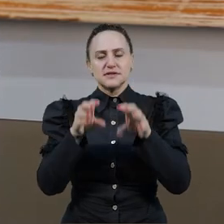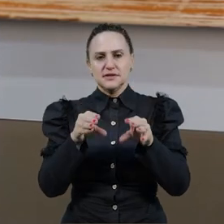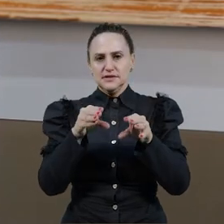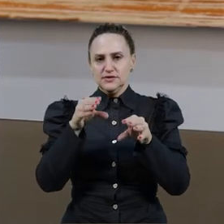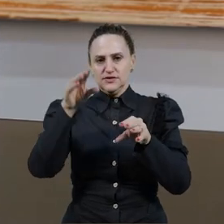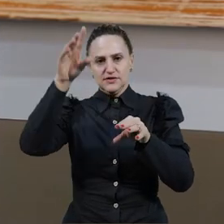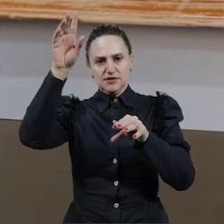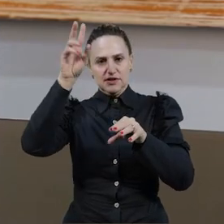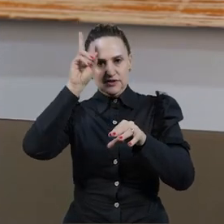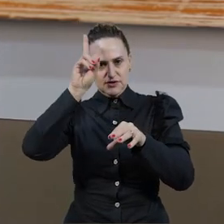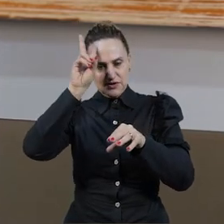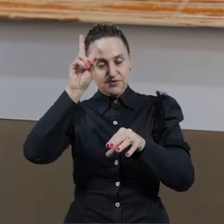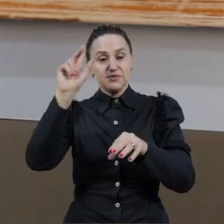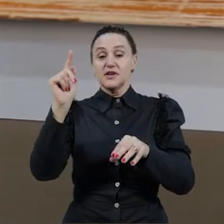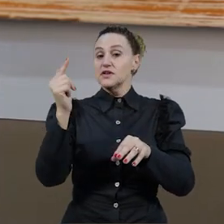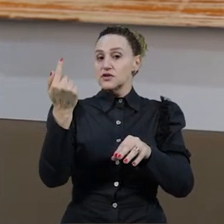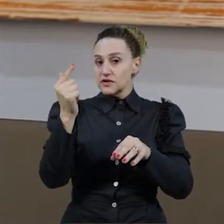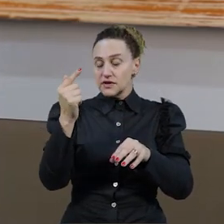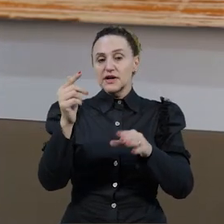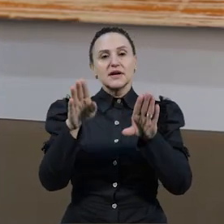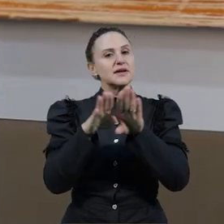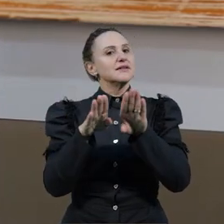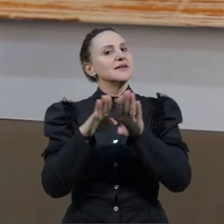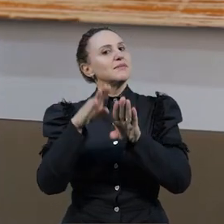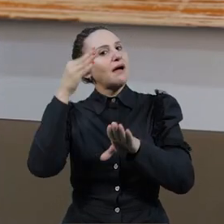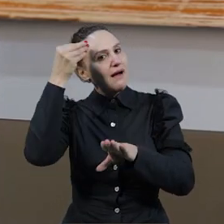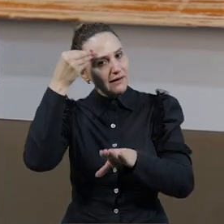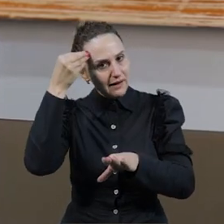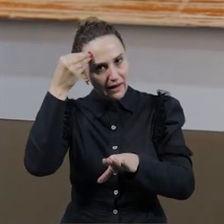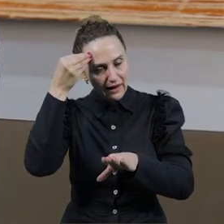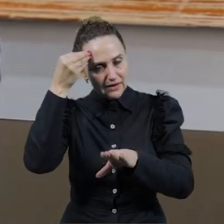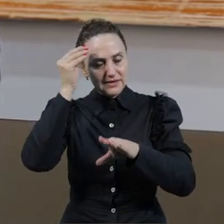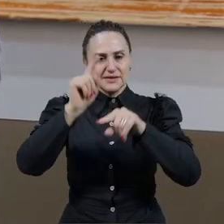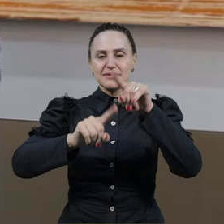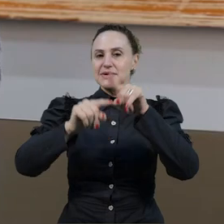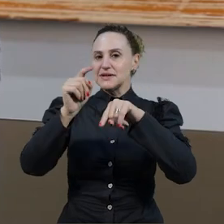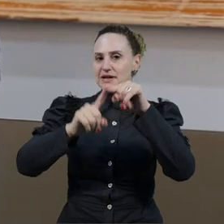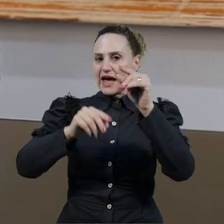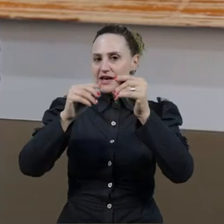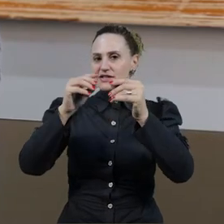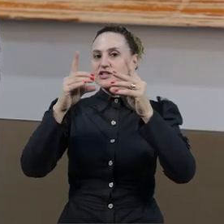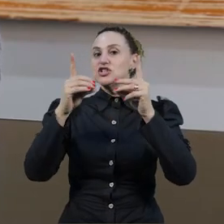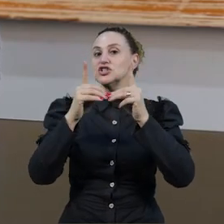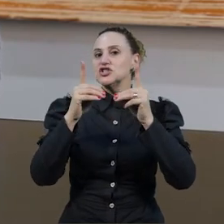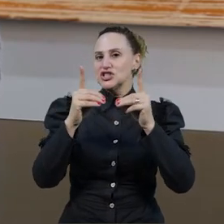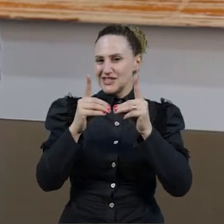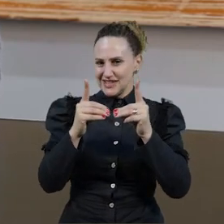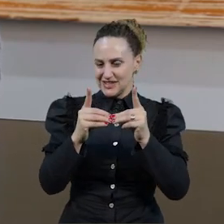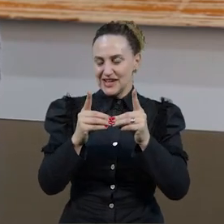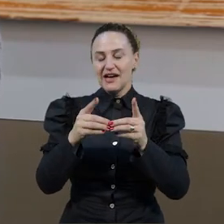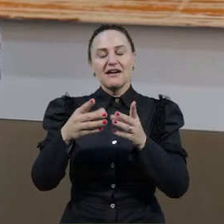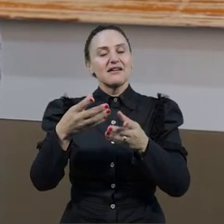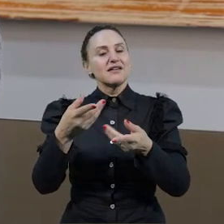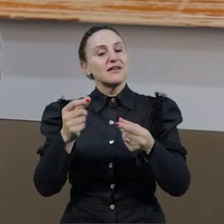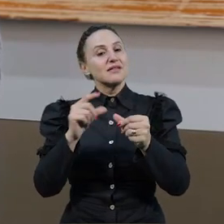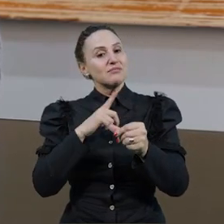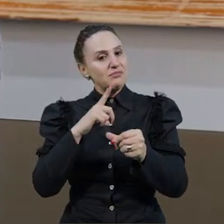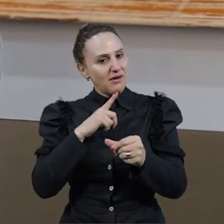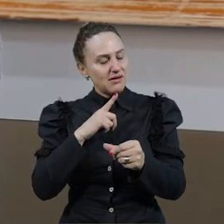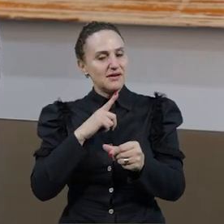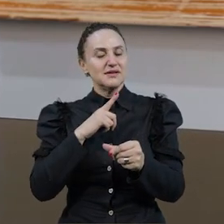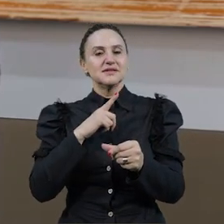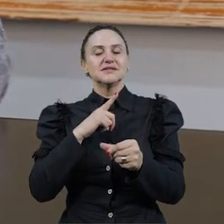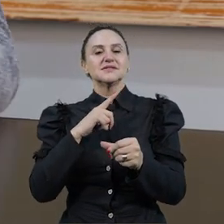geografia, assim como também a análise e elaboração de materiais didáticos, para que você possa ter